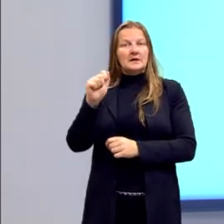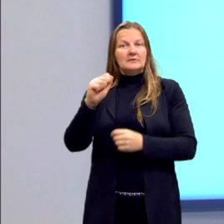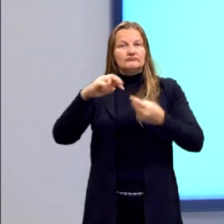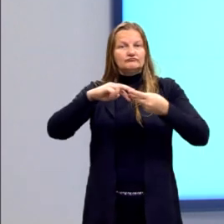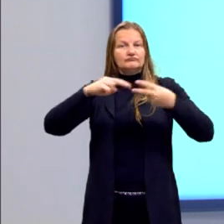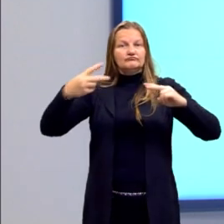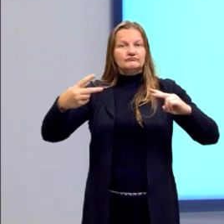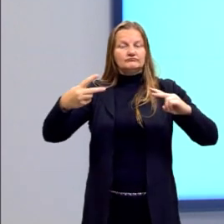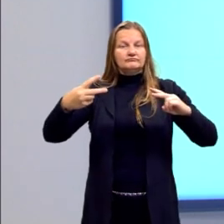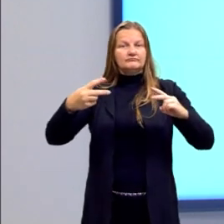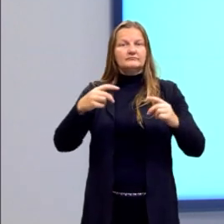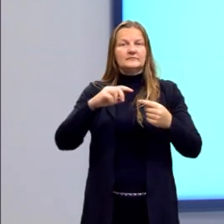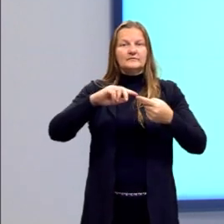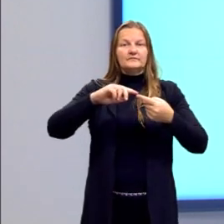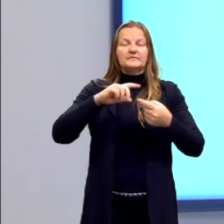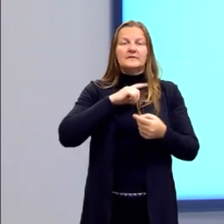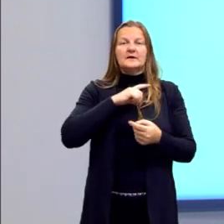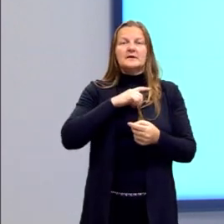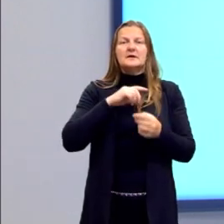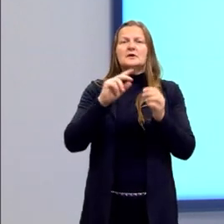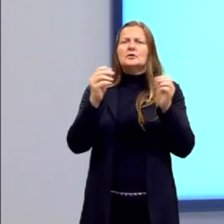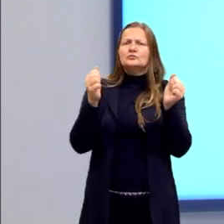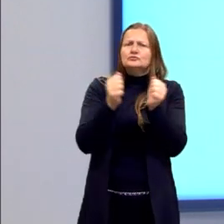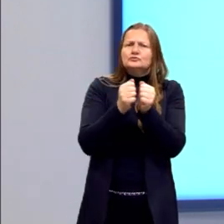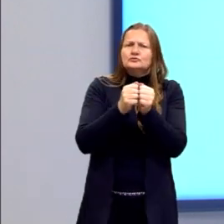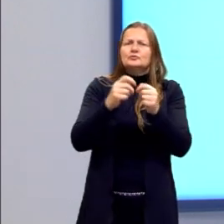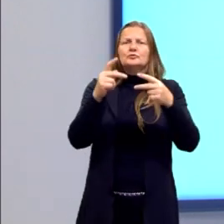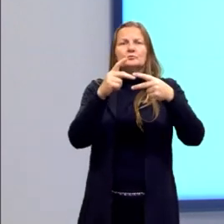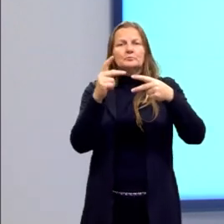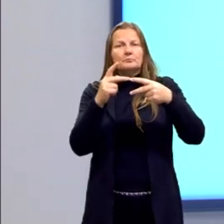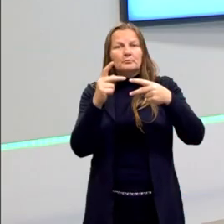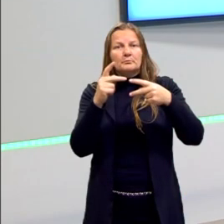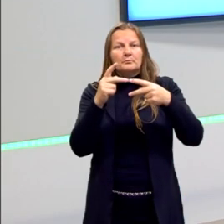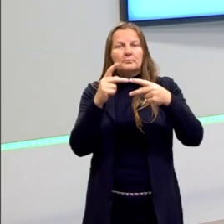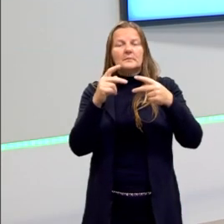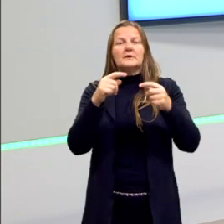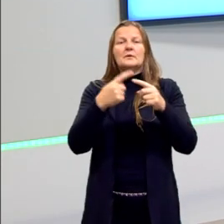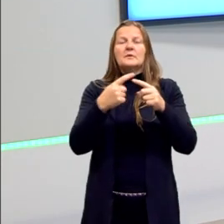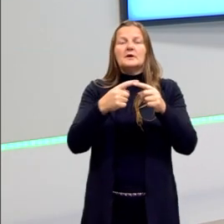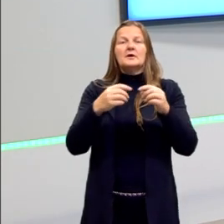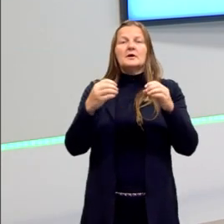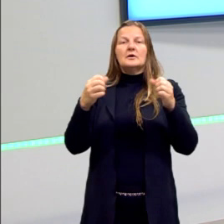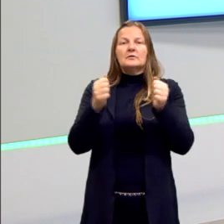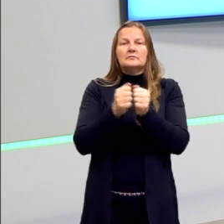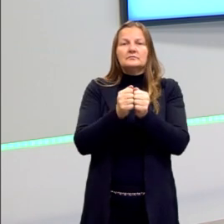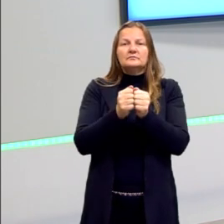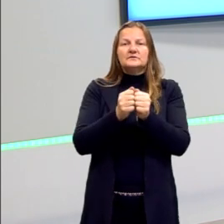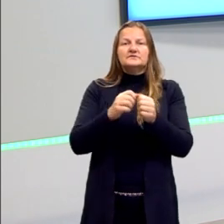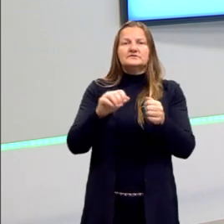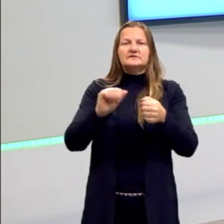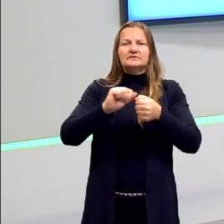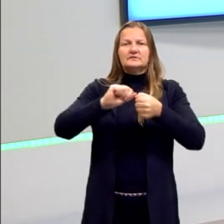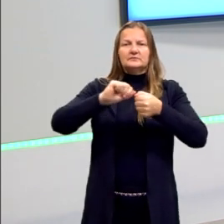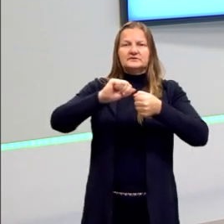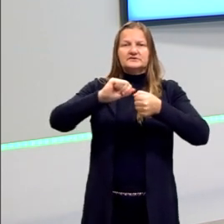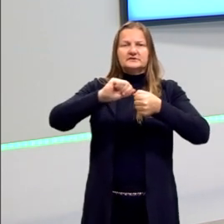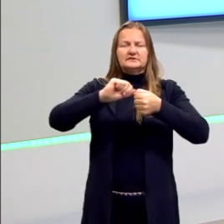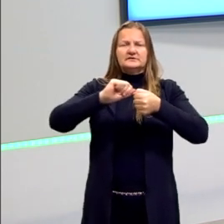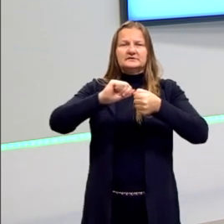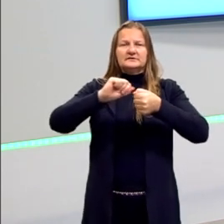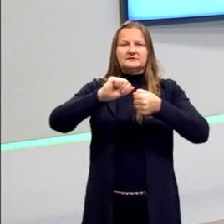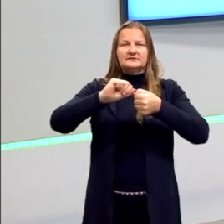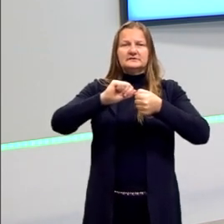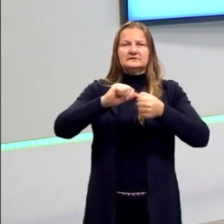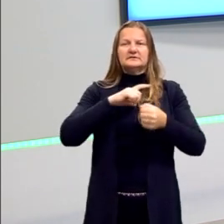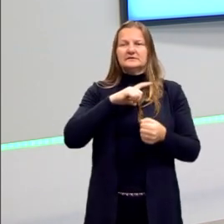proteínas, né? As estonas. Que formam, então, uma cromatina. Ali na imagem, você